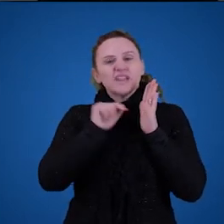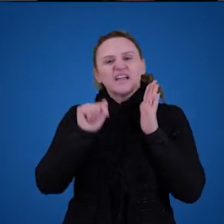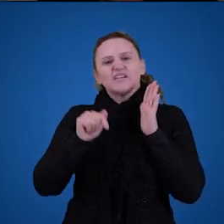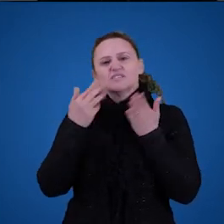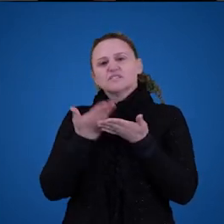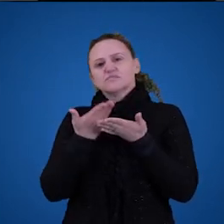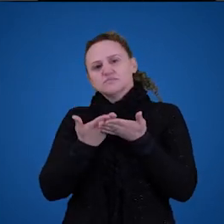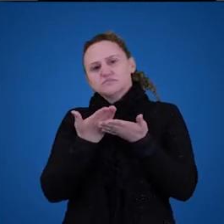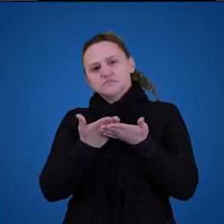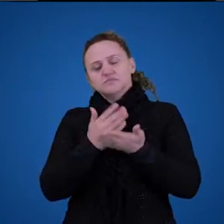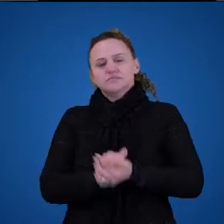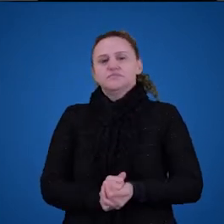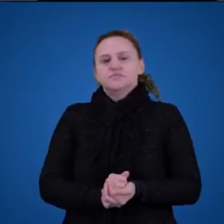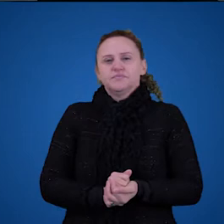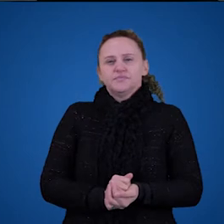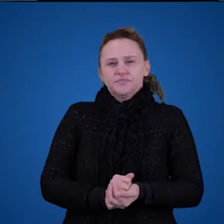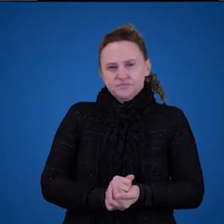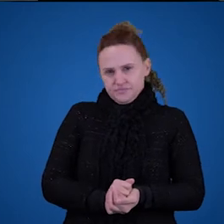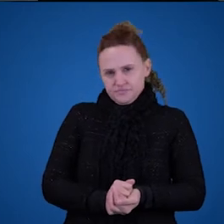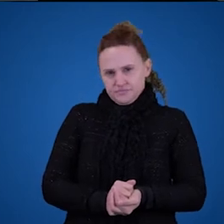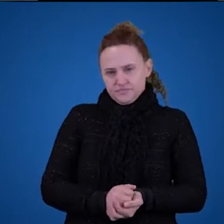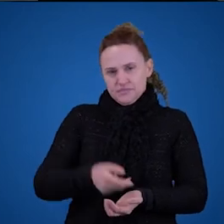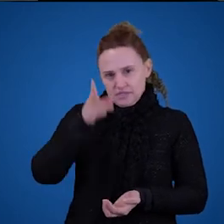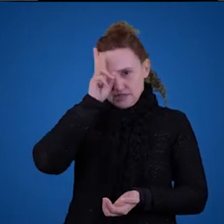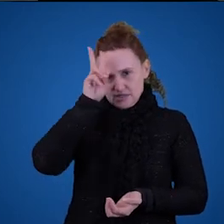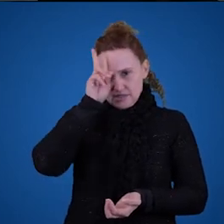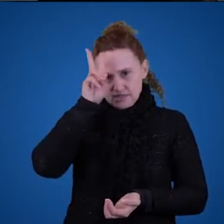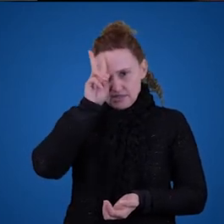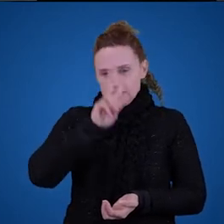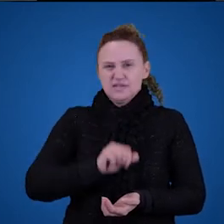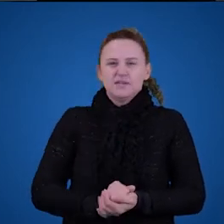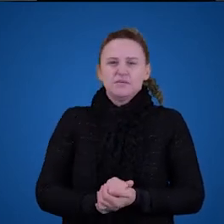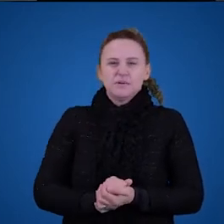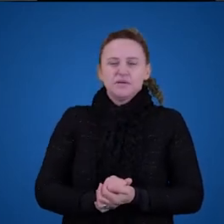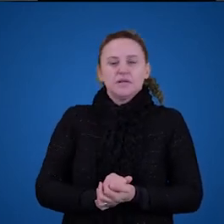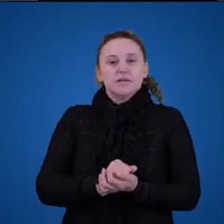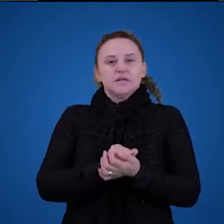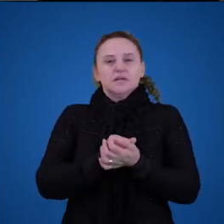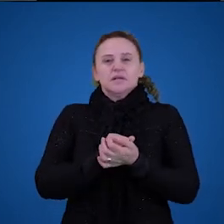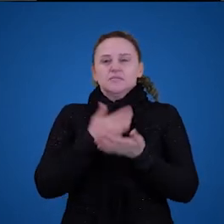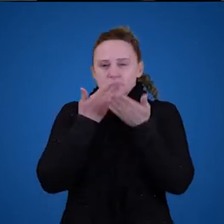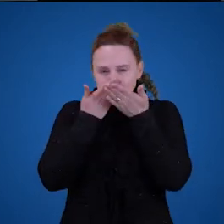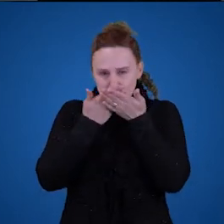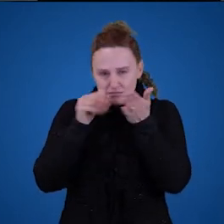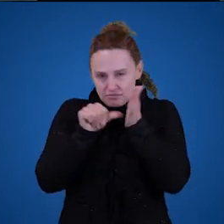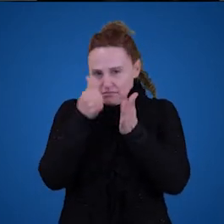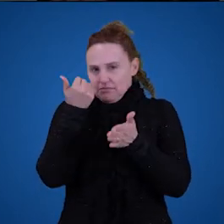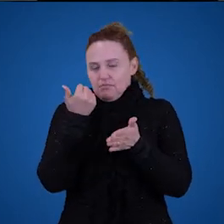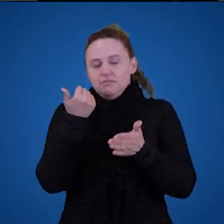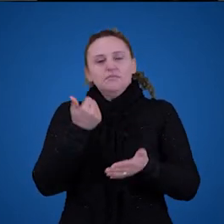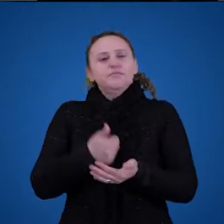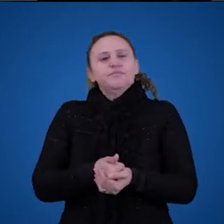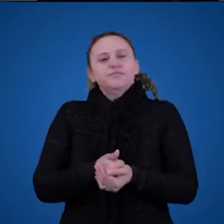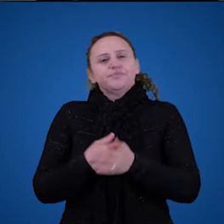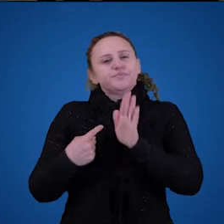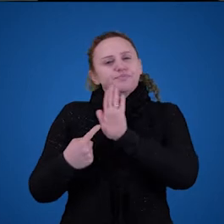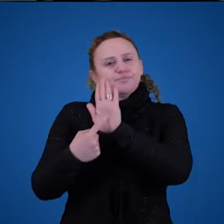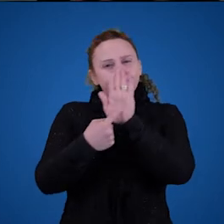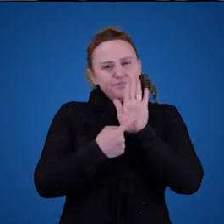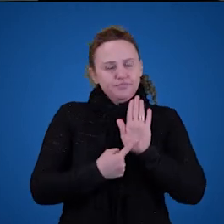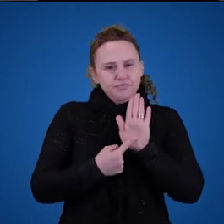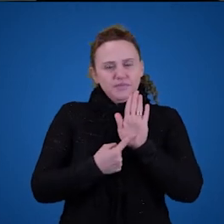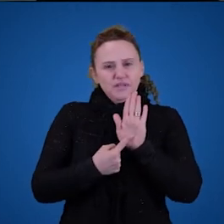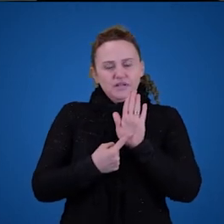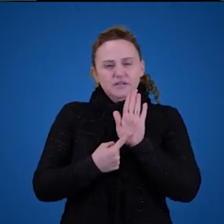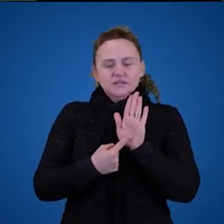Primeiramente eu vou fazer uma breve recapitulação do problema do significado, que a gente viu na primeira aula. Depois eu vou mostrar para vocês a ideia